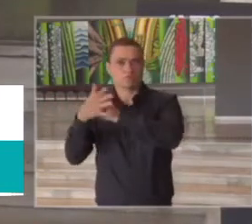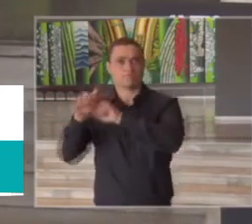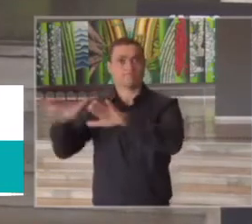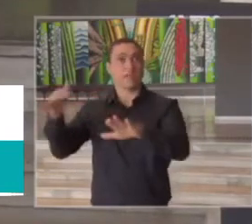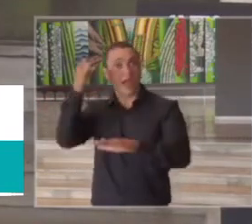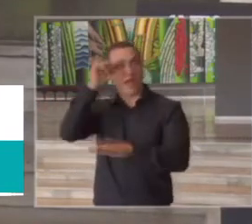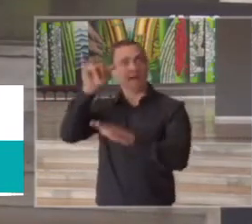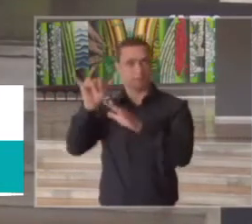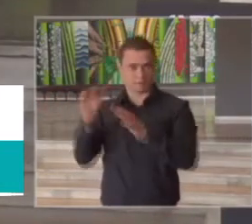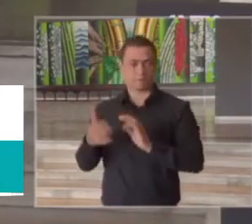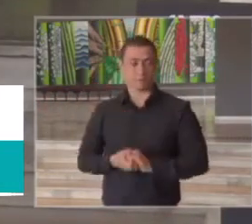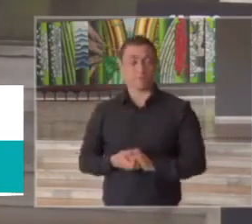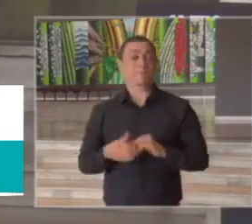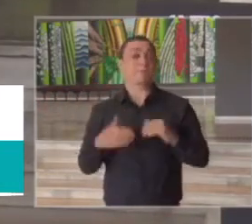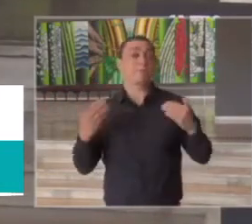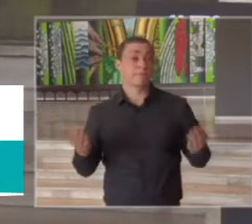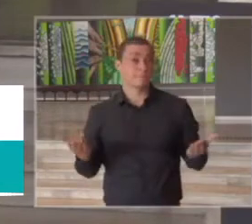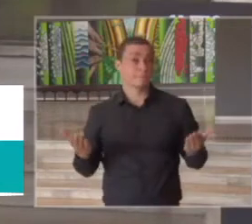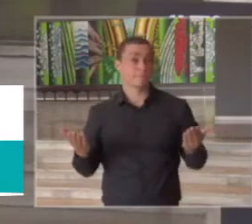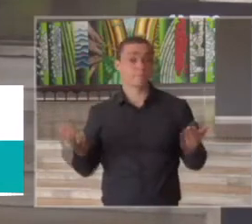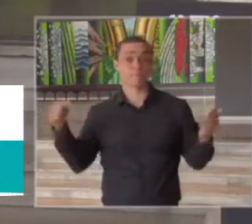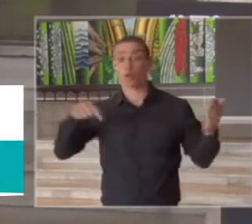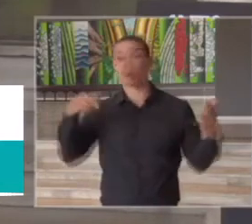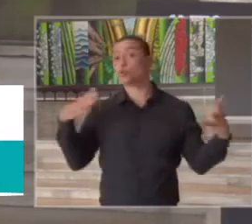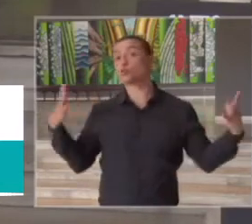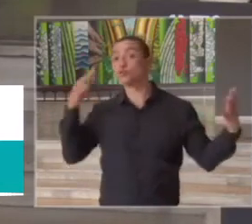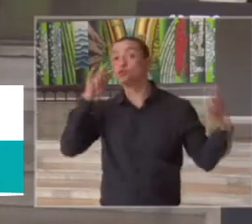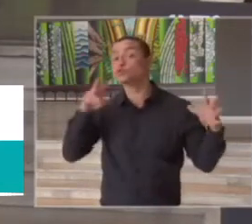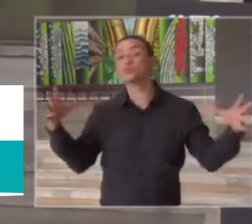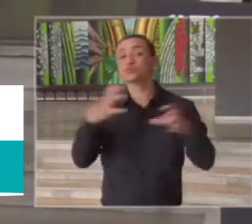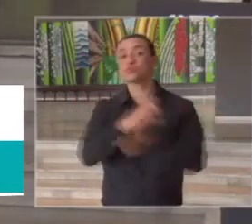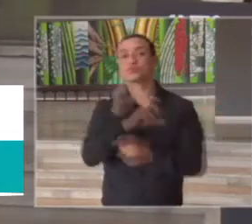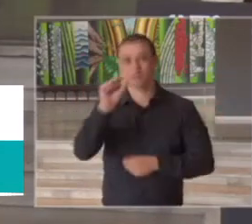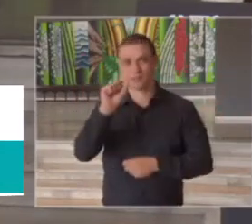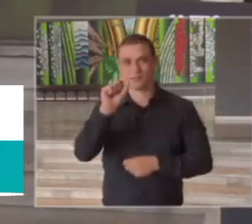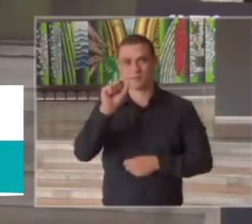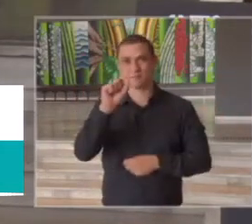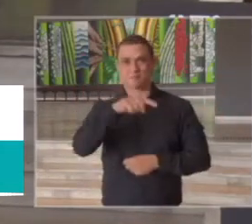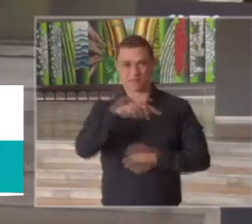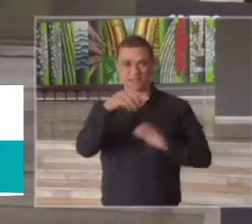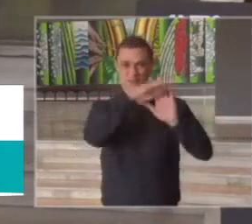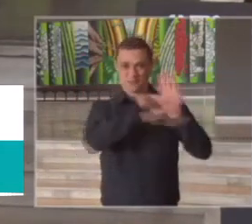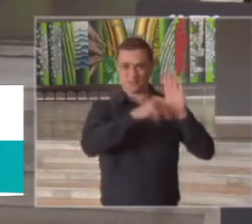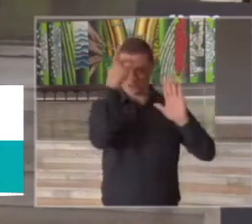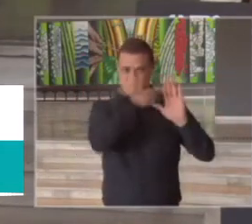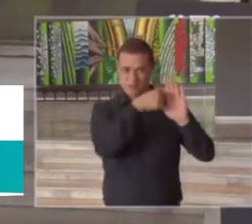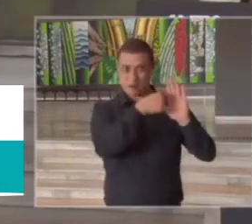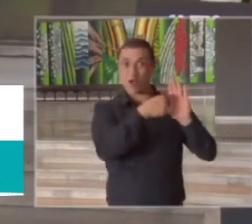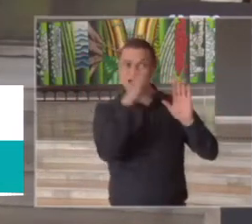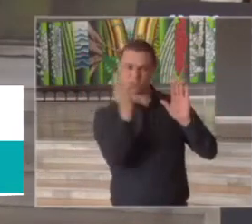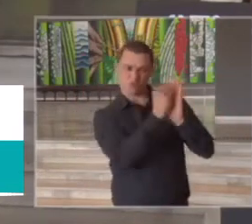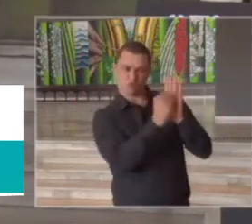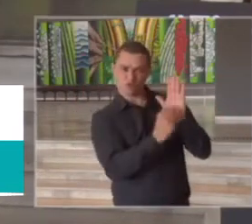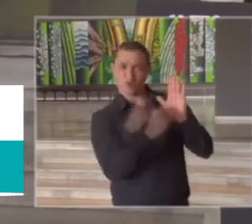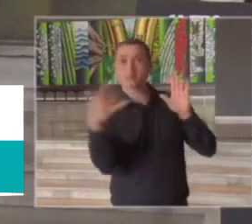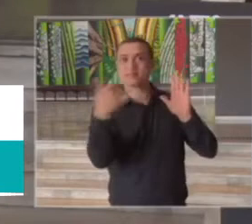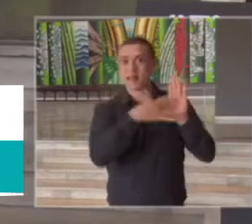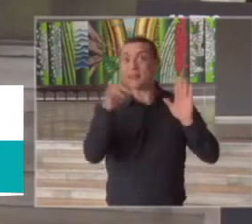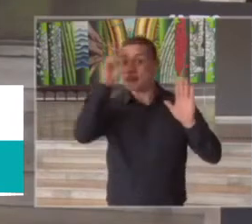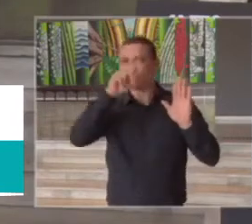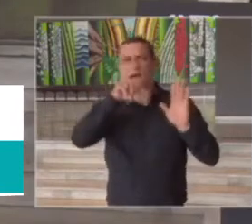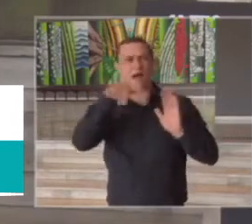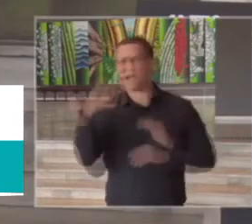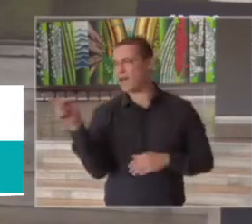epidemia então o que nós vemos hoje é que toda a gestão do plano que vale lembrar e aí até pegando o